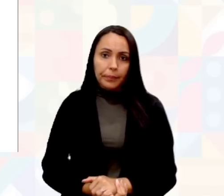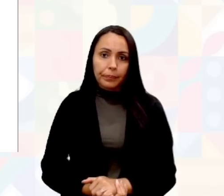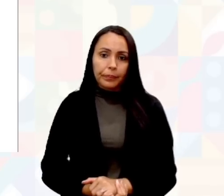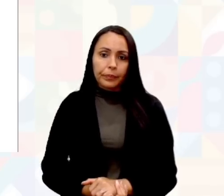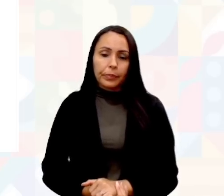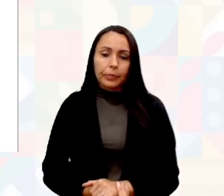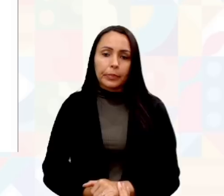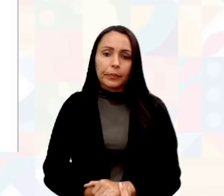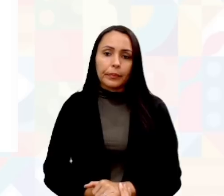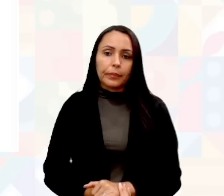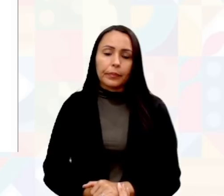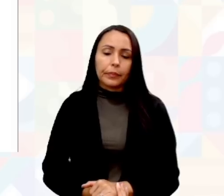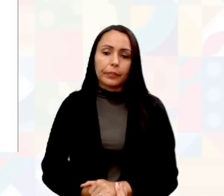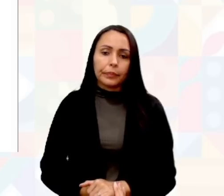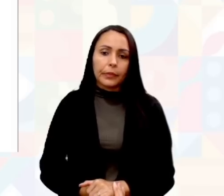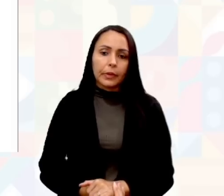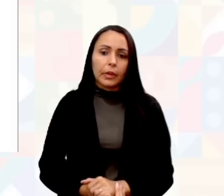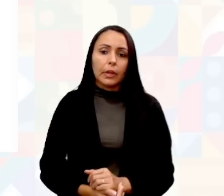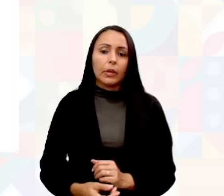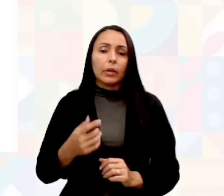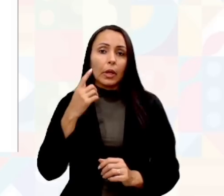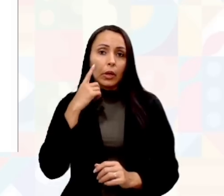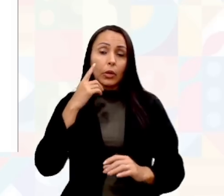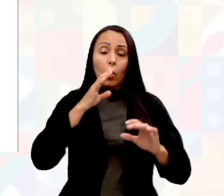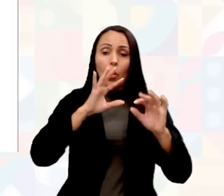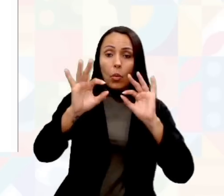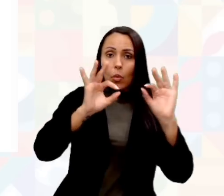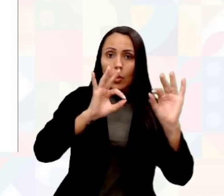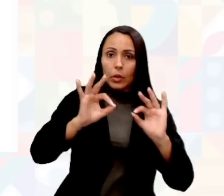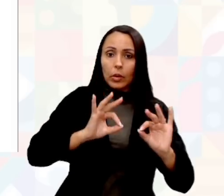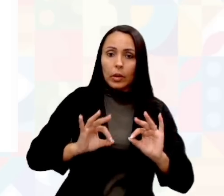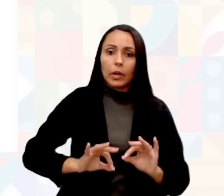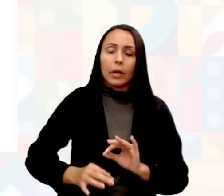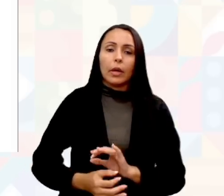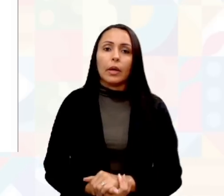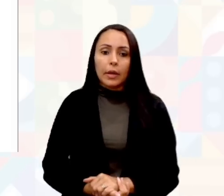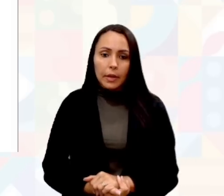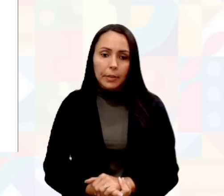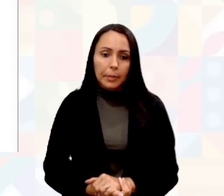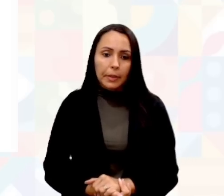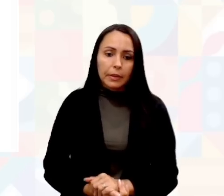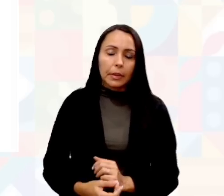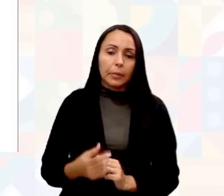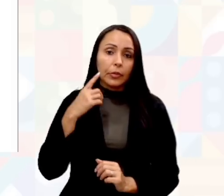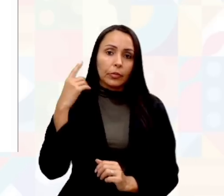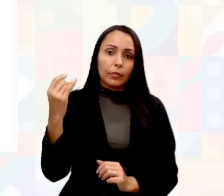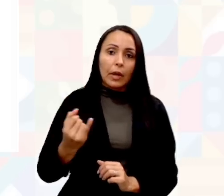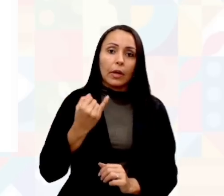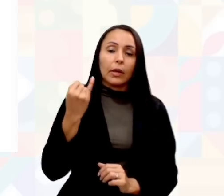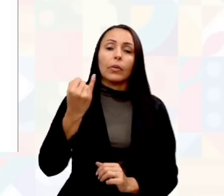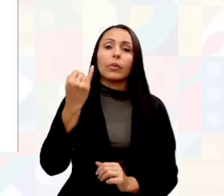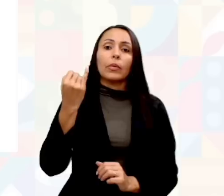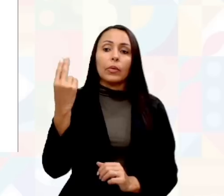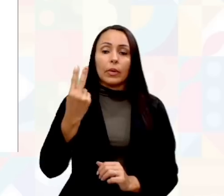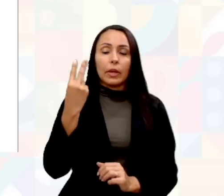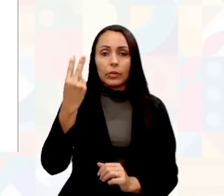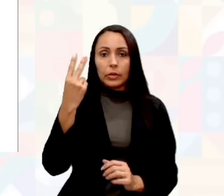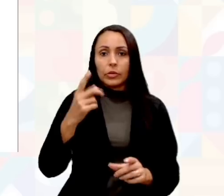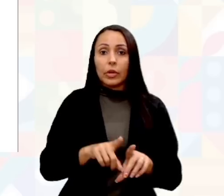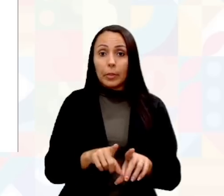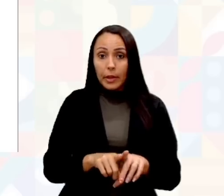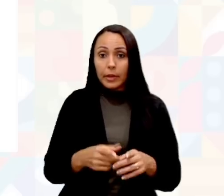utilizado. Então, todos os organogramas, como outras ferramentas de gestão, elas são